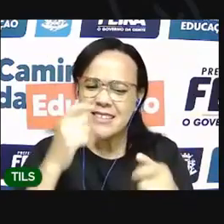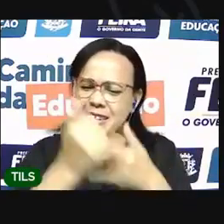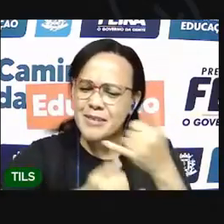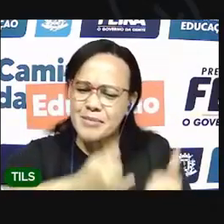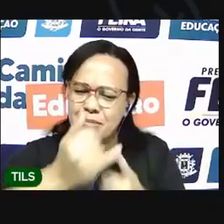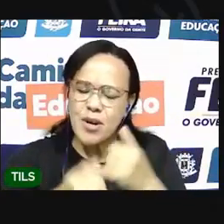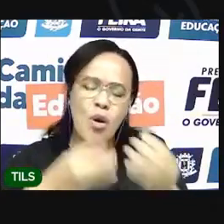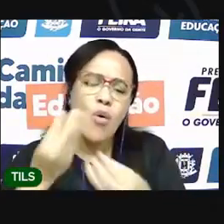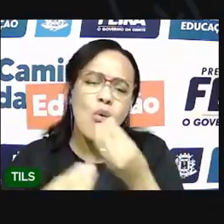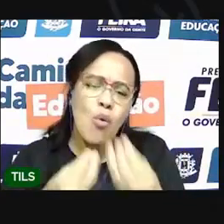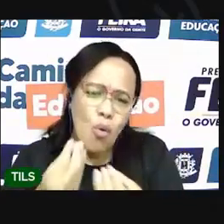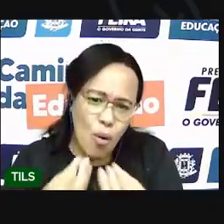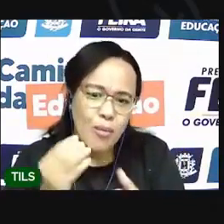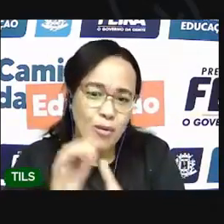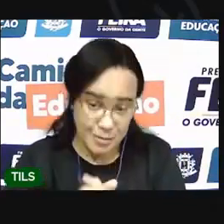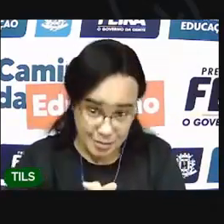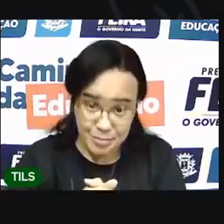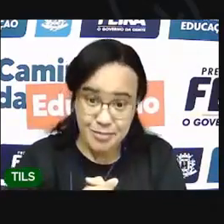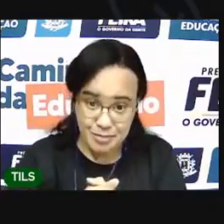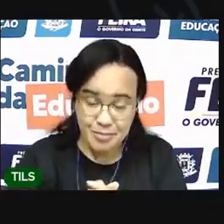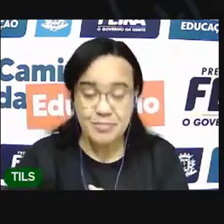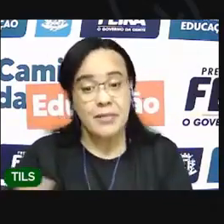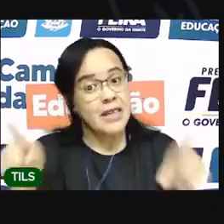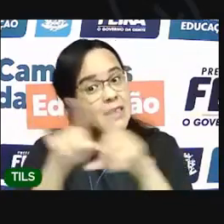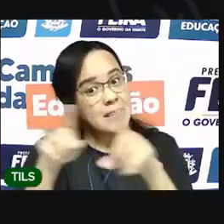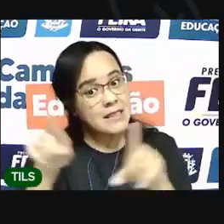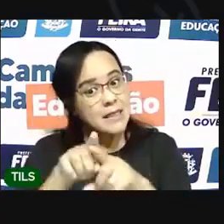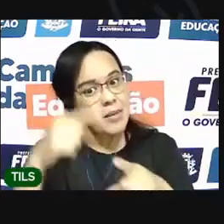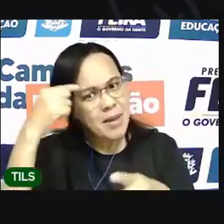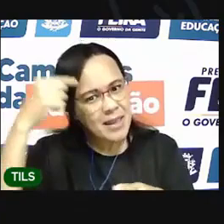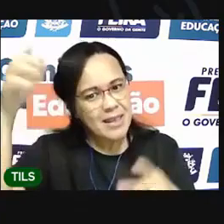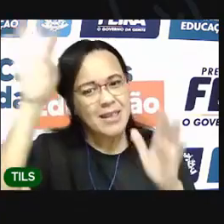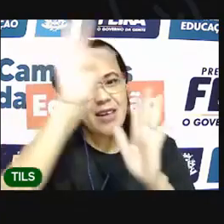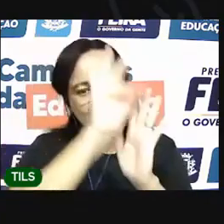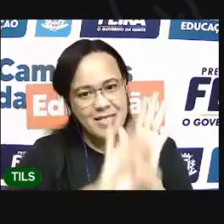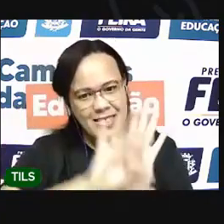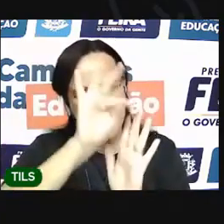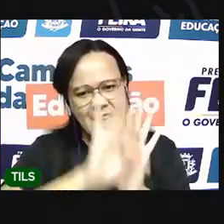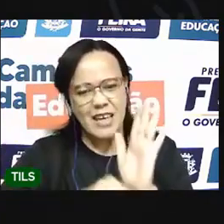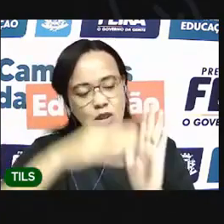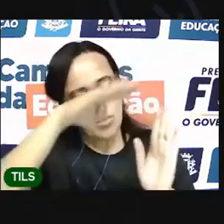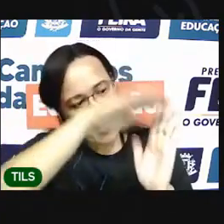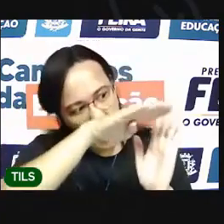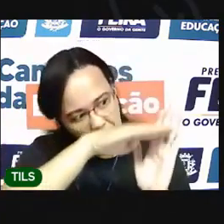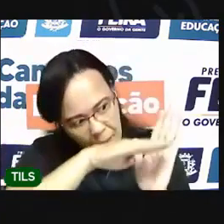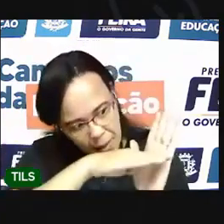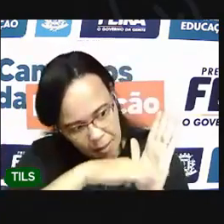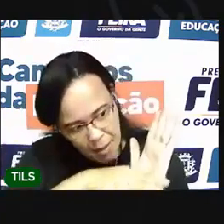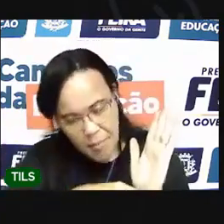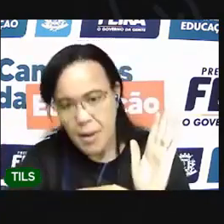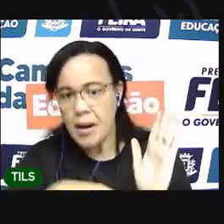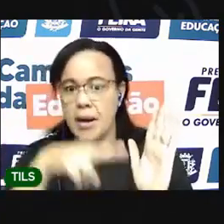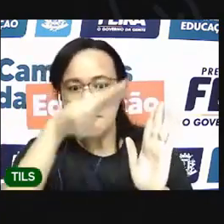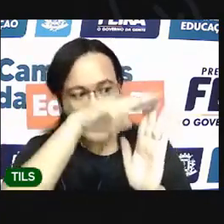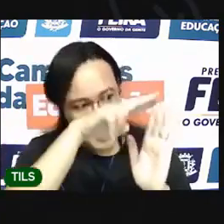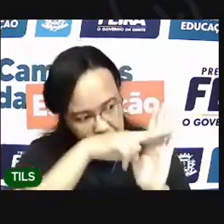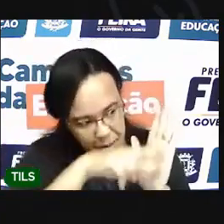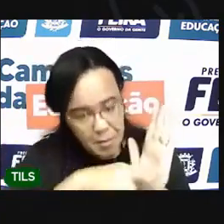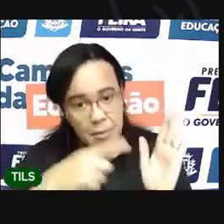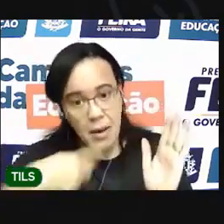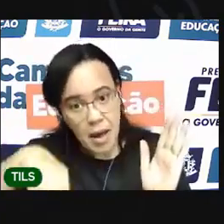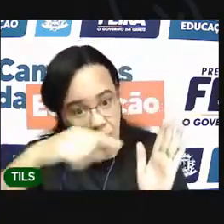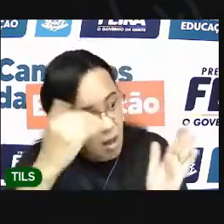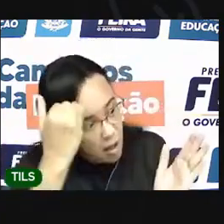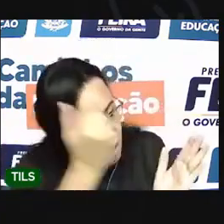formato de um texto instrucional. viu que primeiro vinha o nome do que a gente vai aprender,